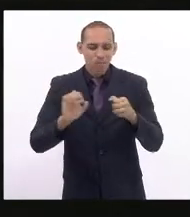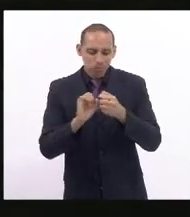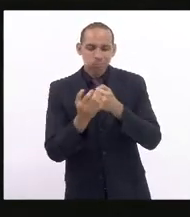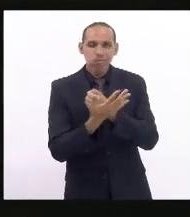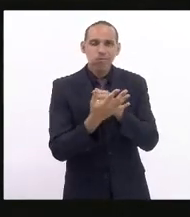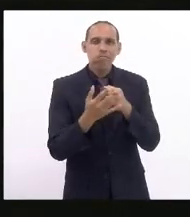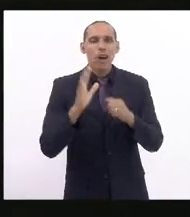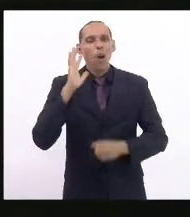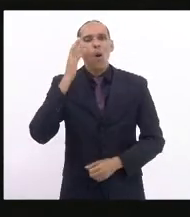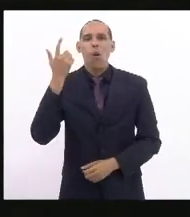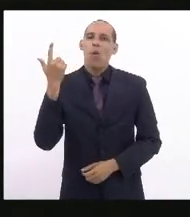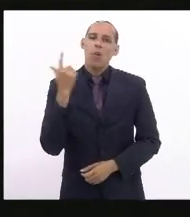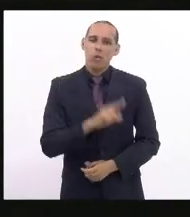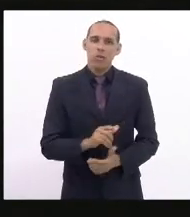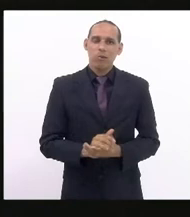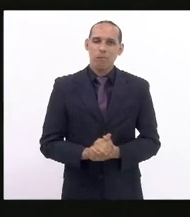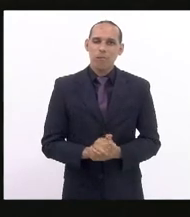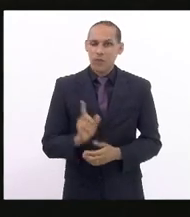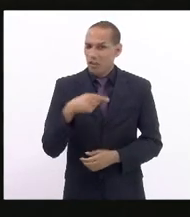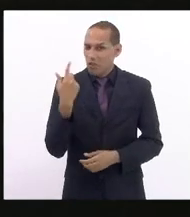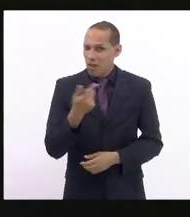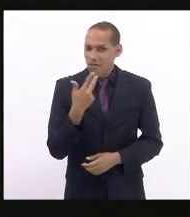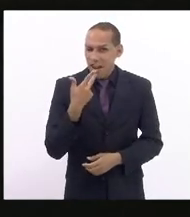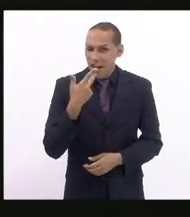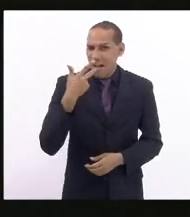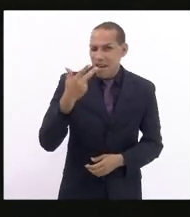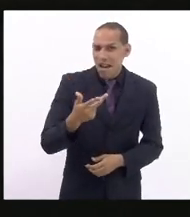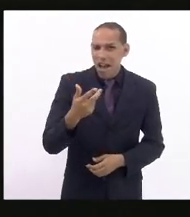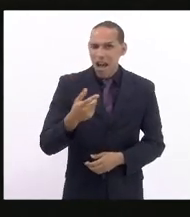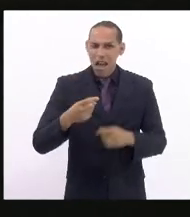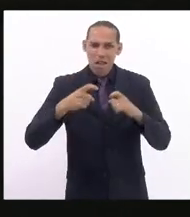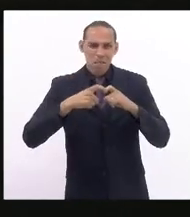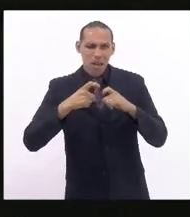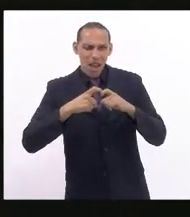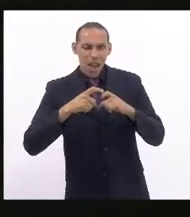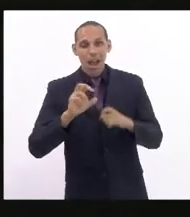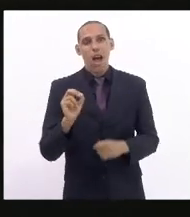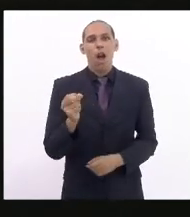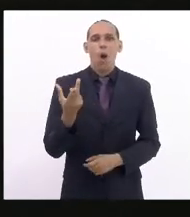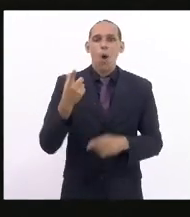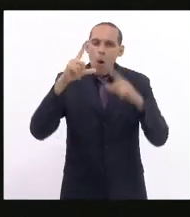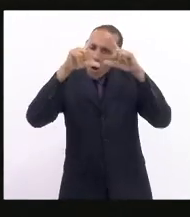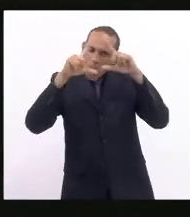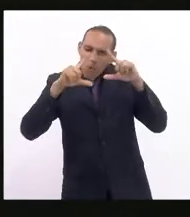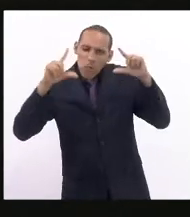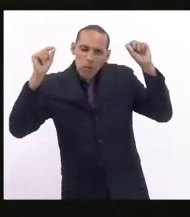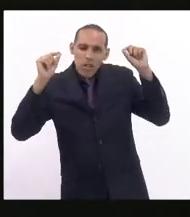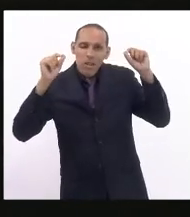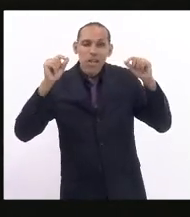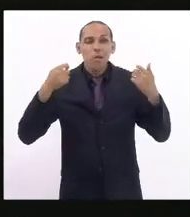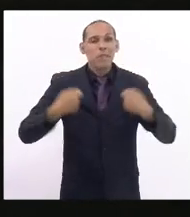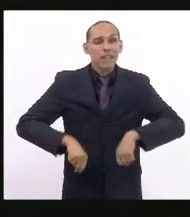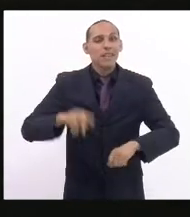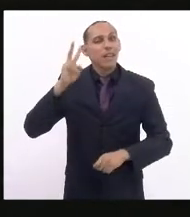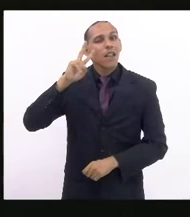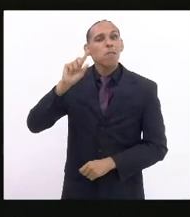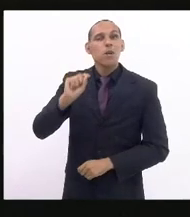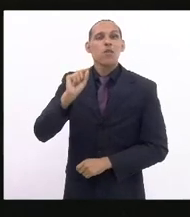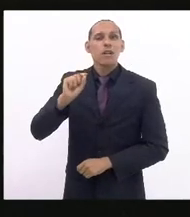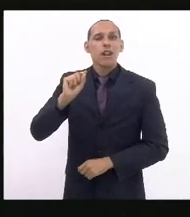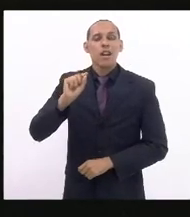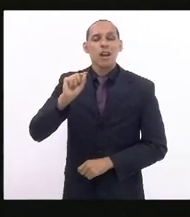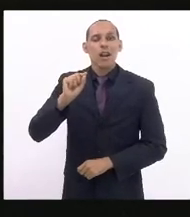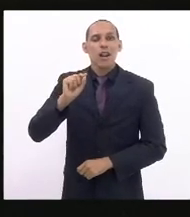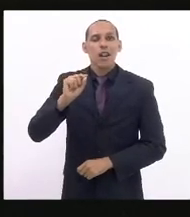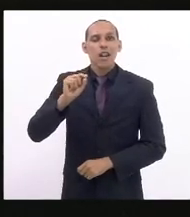Acho que não podemos falar de médicas ou de enfermeiras sem lembrar que depois do magistério